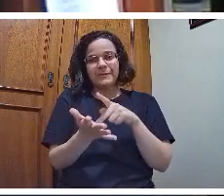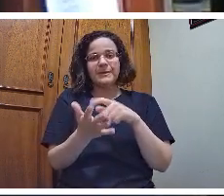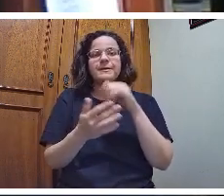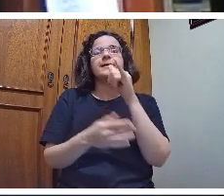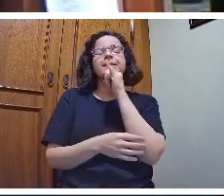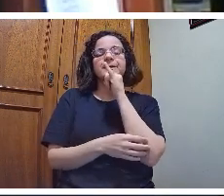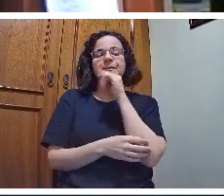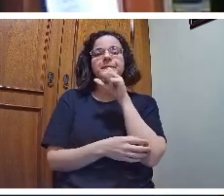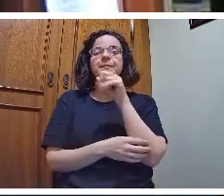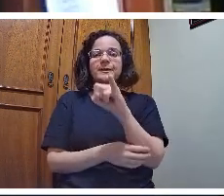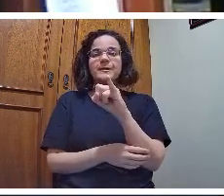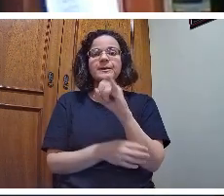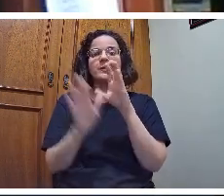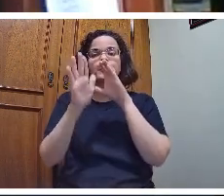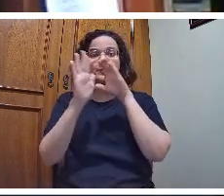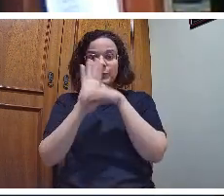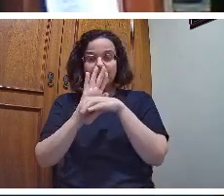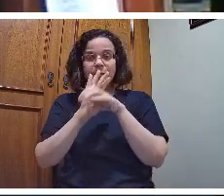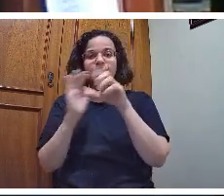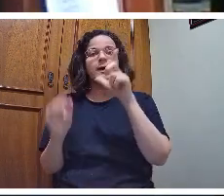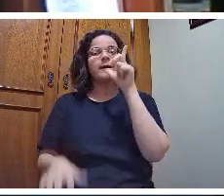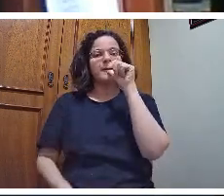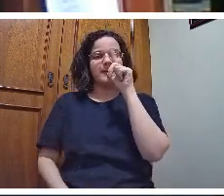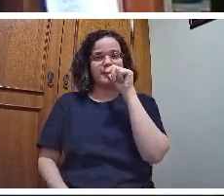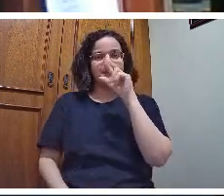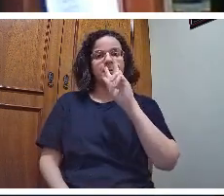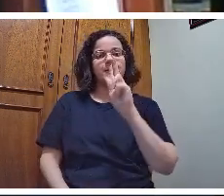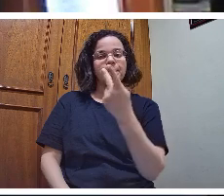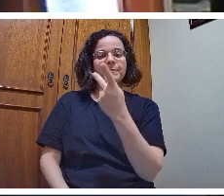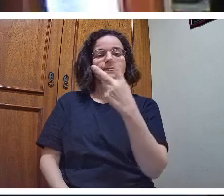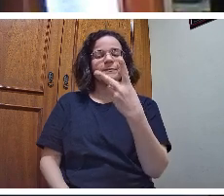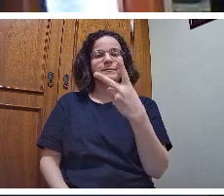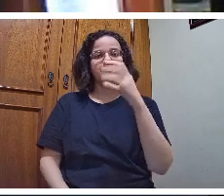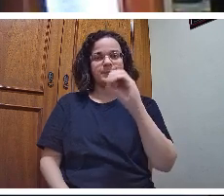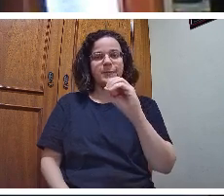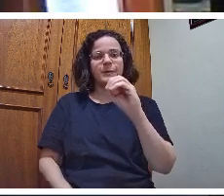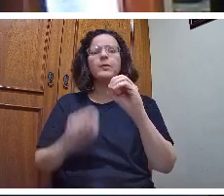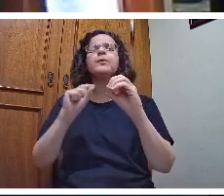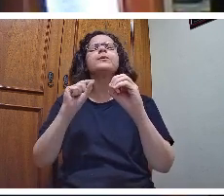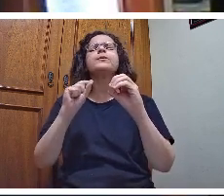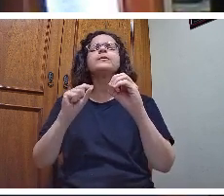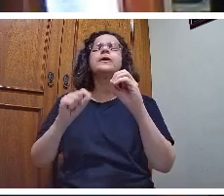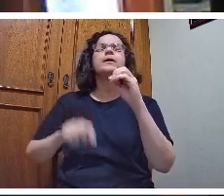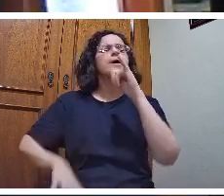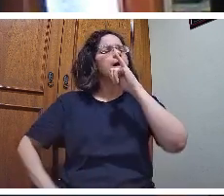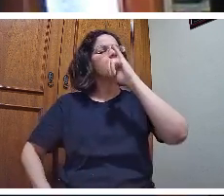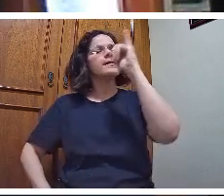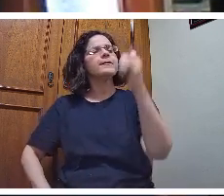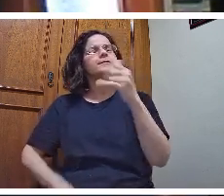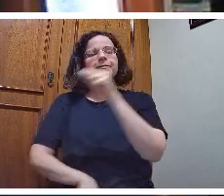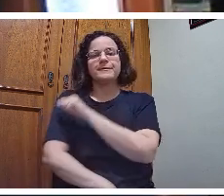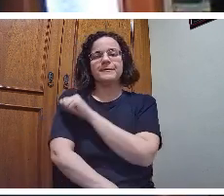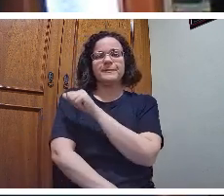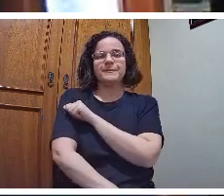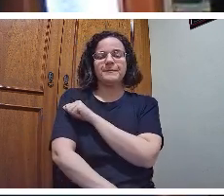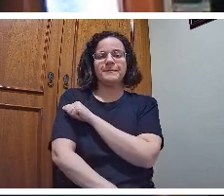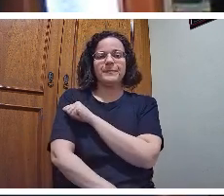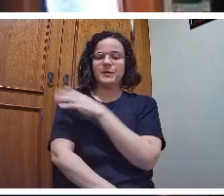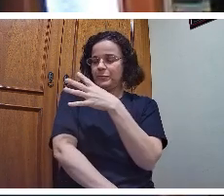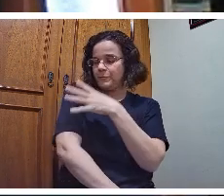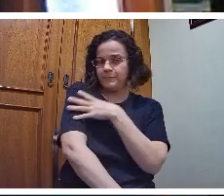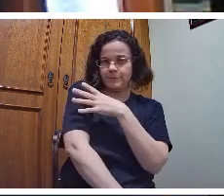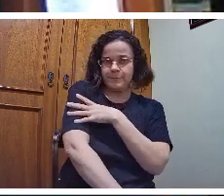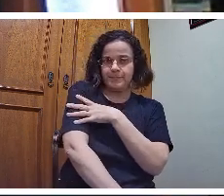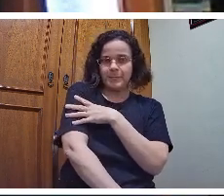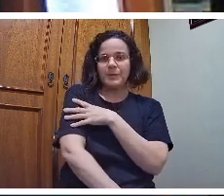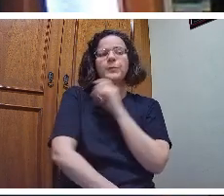Por exemplo, se eu pego o conceito de água, é H2O. O que diz para um aluno de quinto e